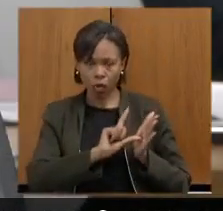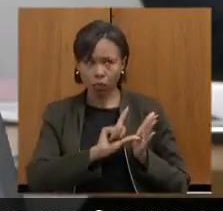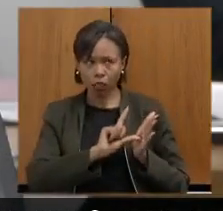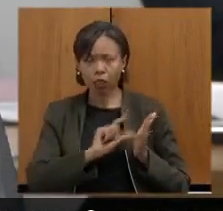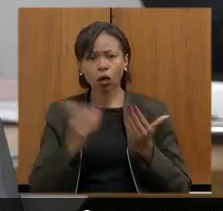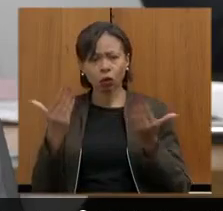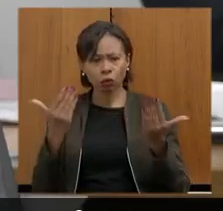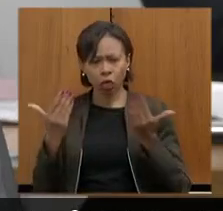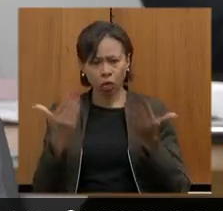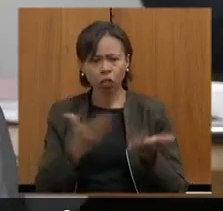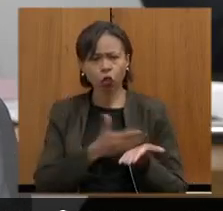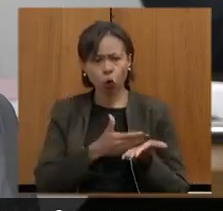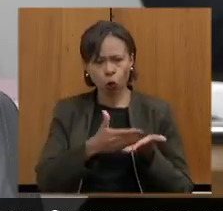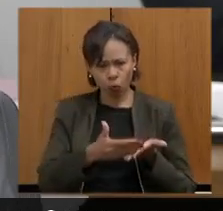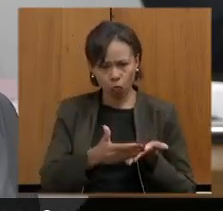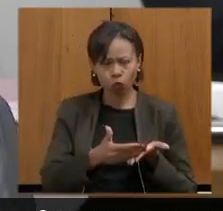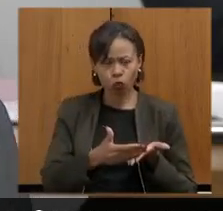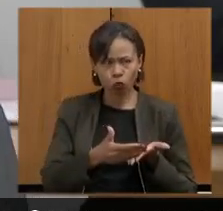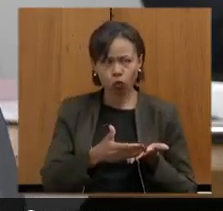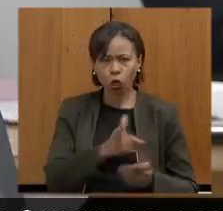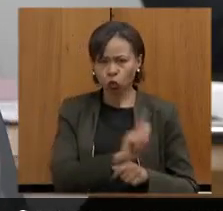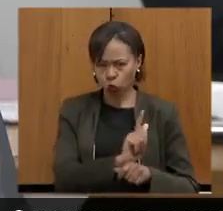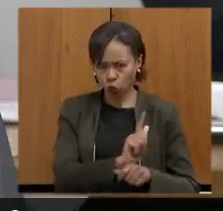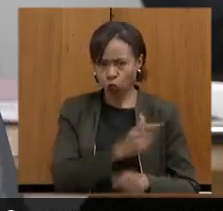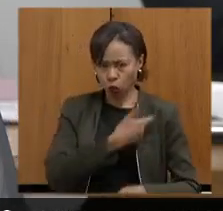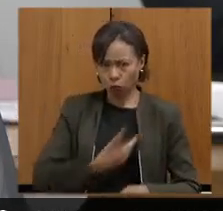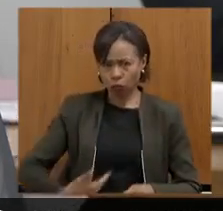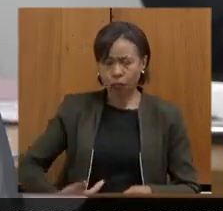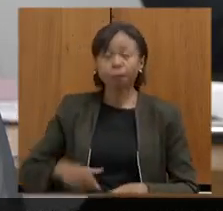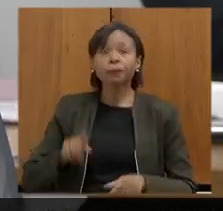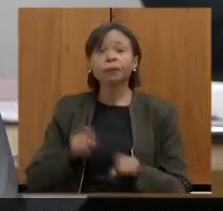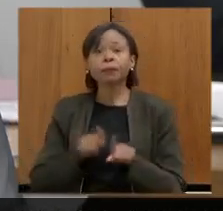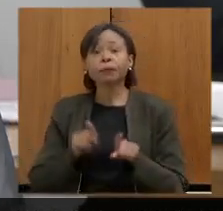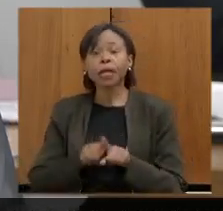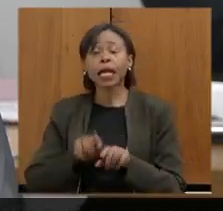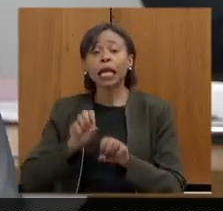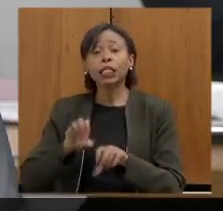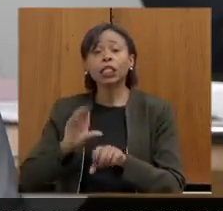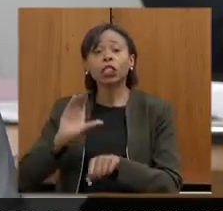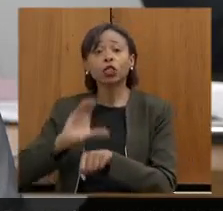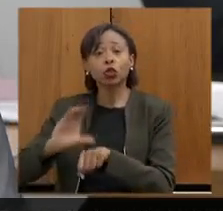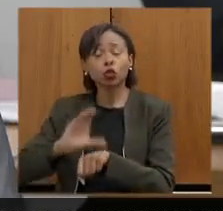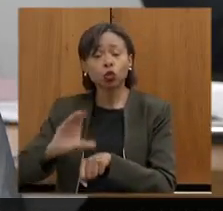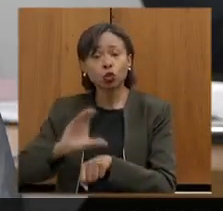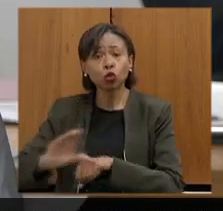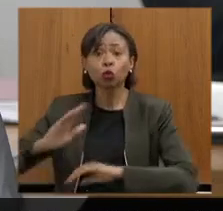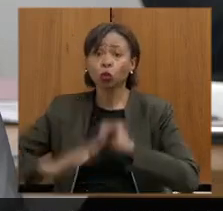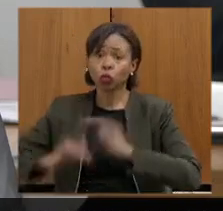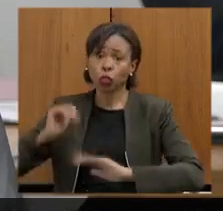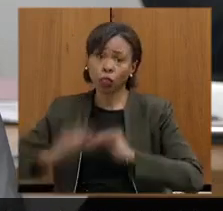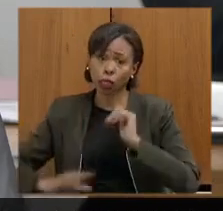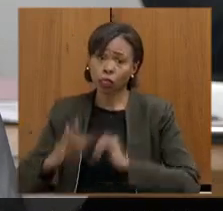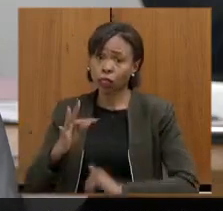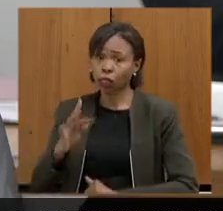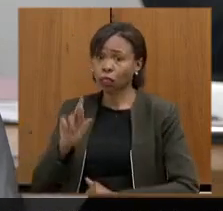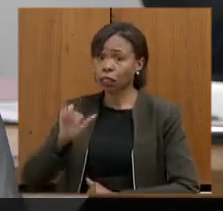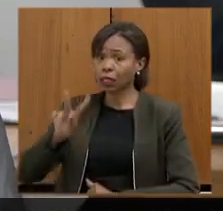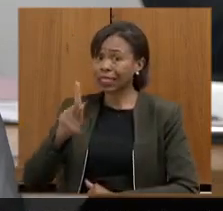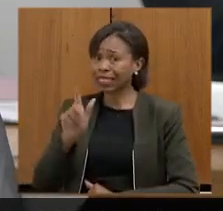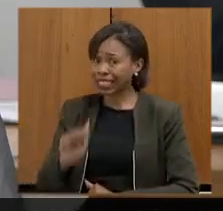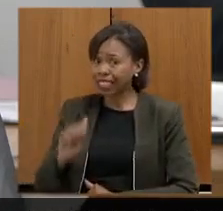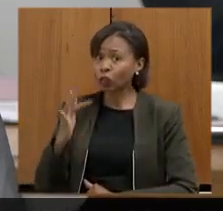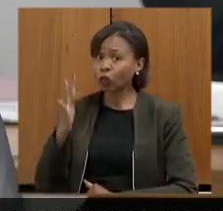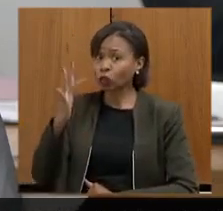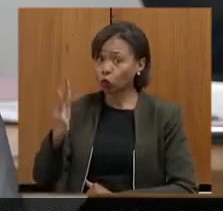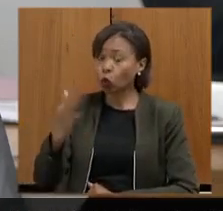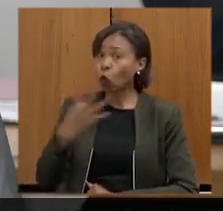comparado ao início dessa gestão. Ensino técnico profissionalizante, trilhas de futuro. Nós temos quase 150 mil vagas,